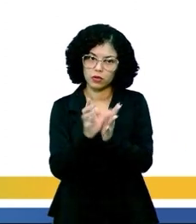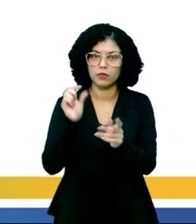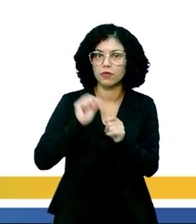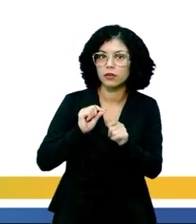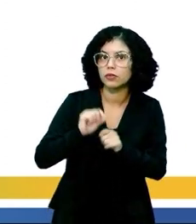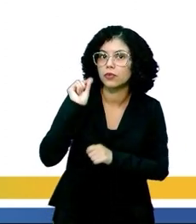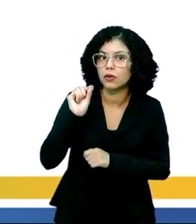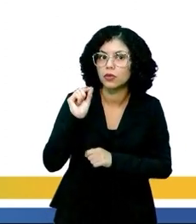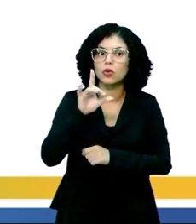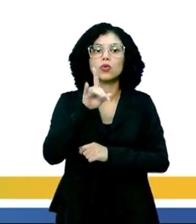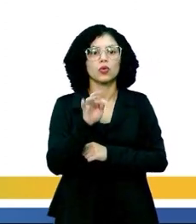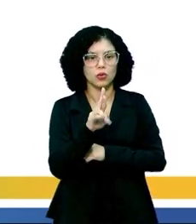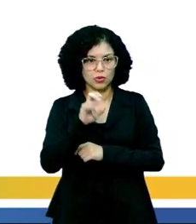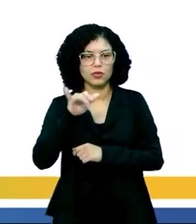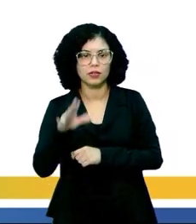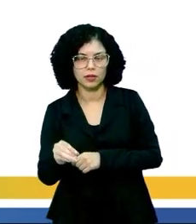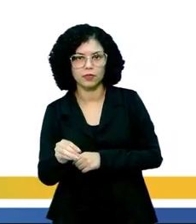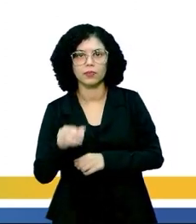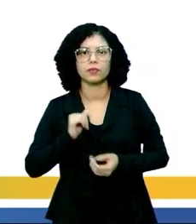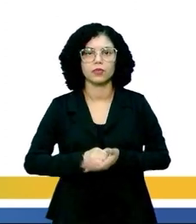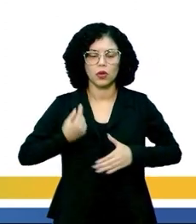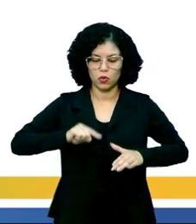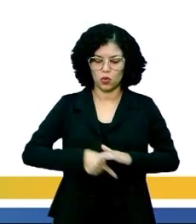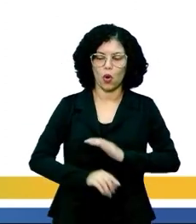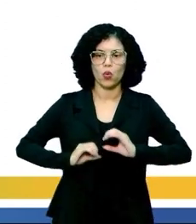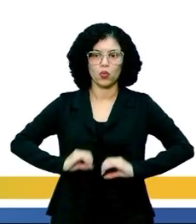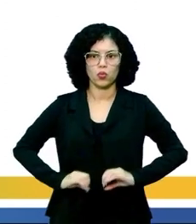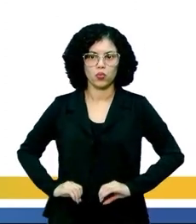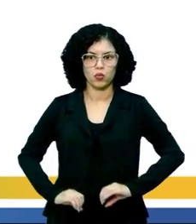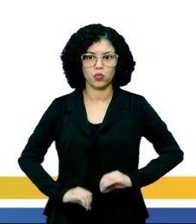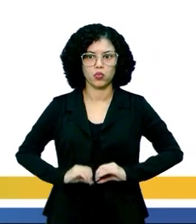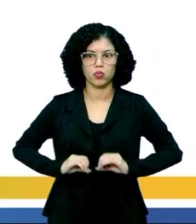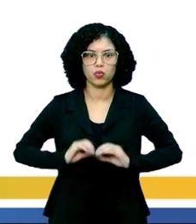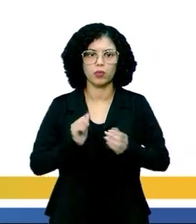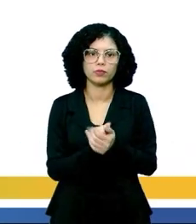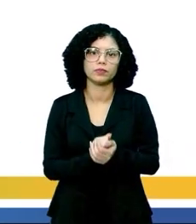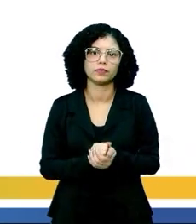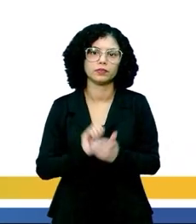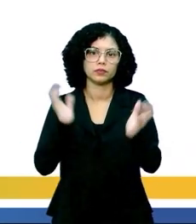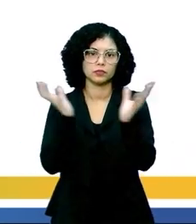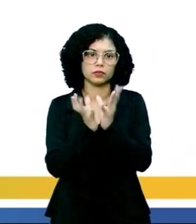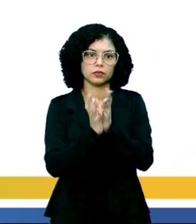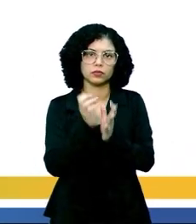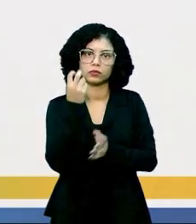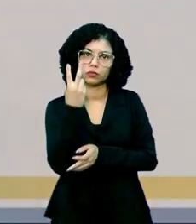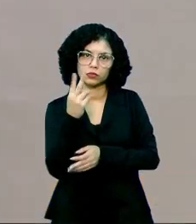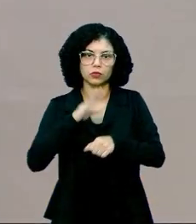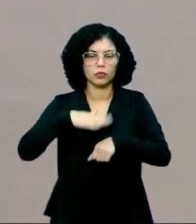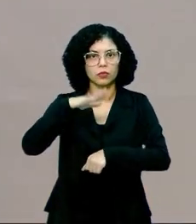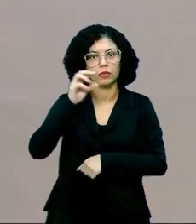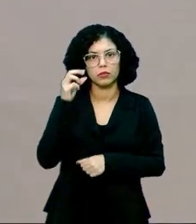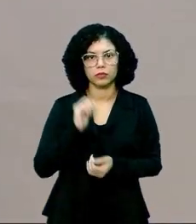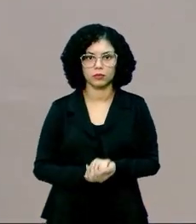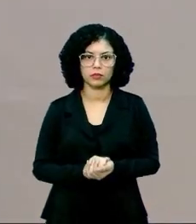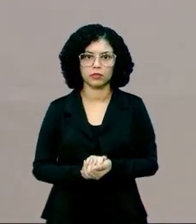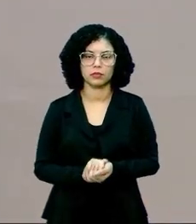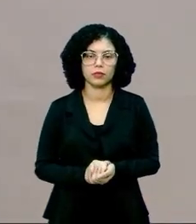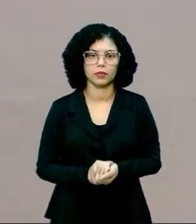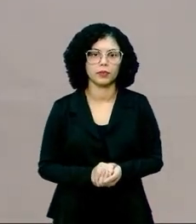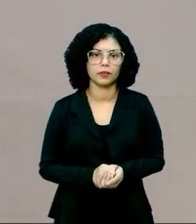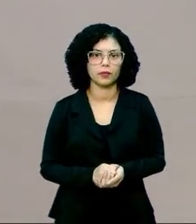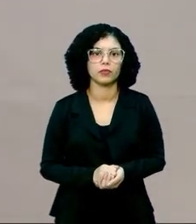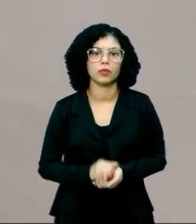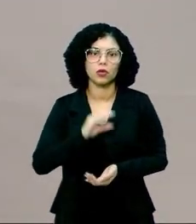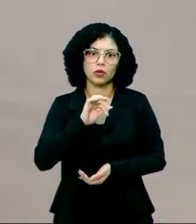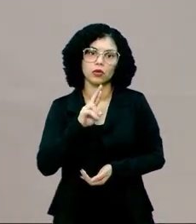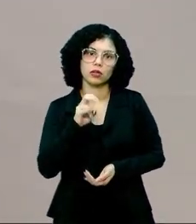formar quem? Os órgãos, que é uma formação composta pelo conjunto de dois ou mais tecidos. Me dê exemplos aí de